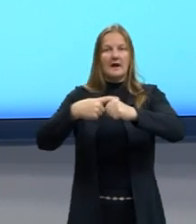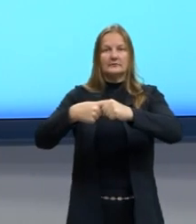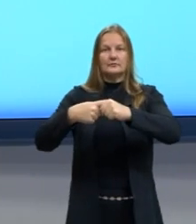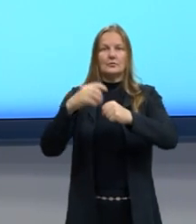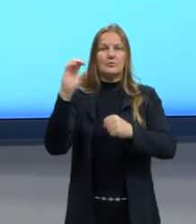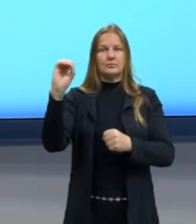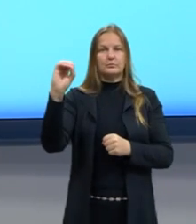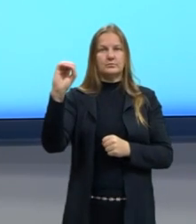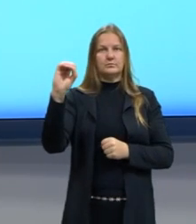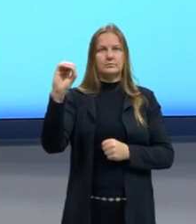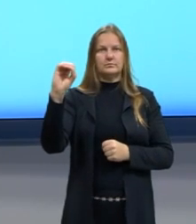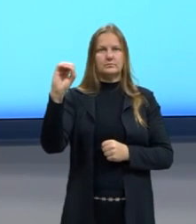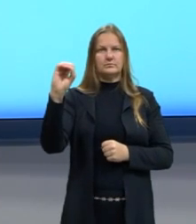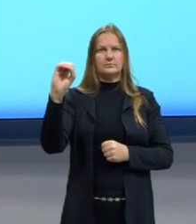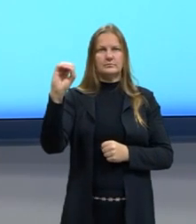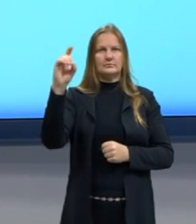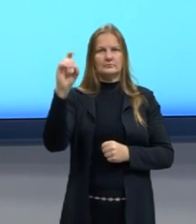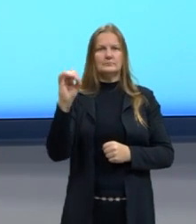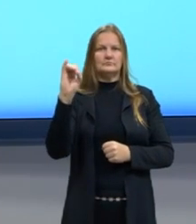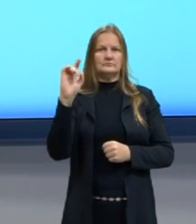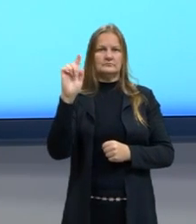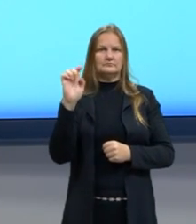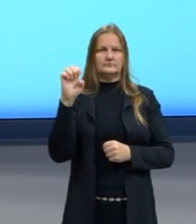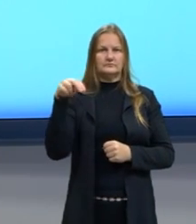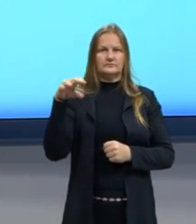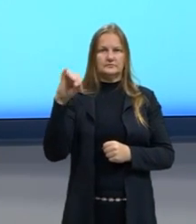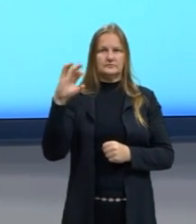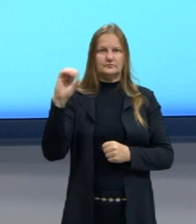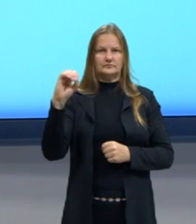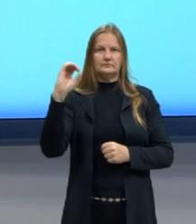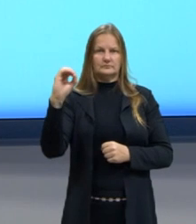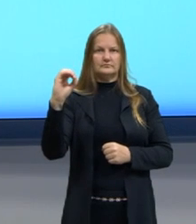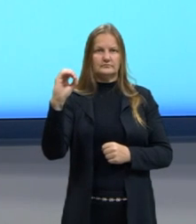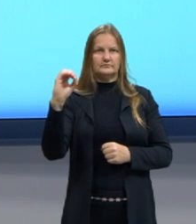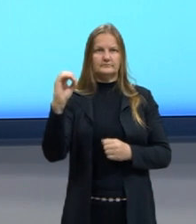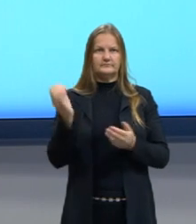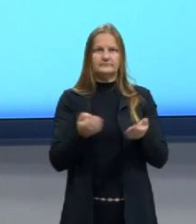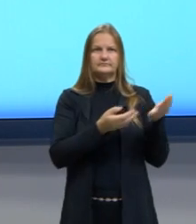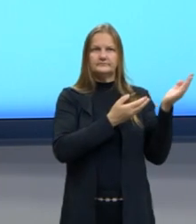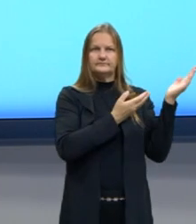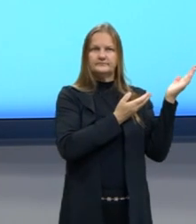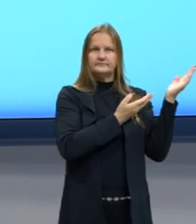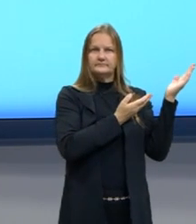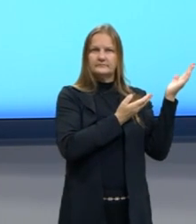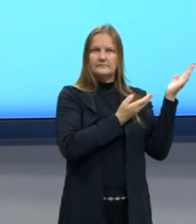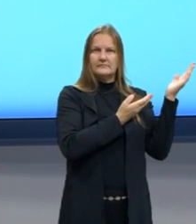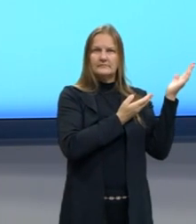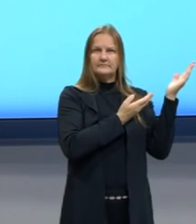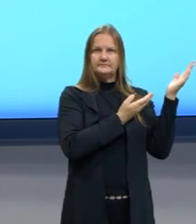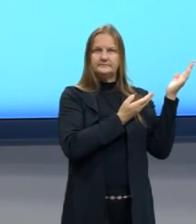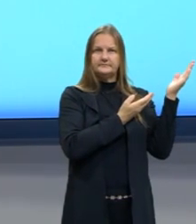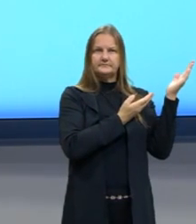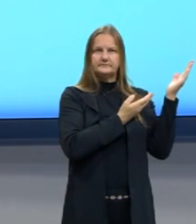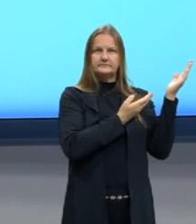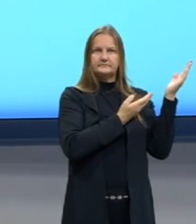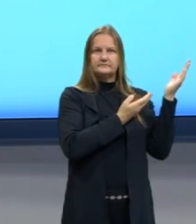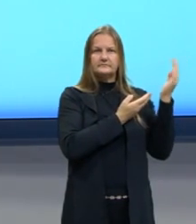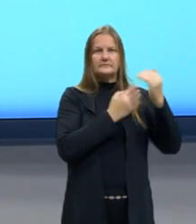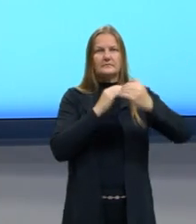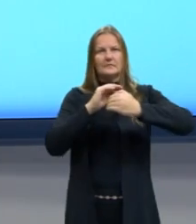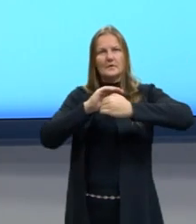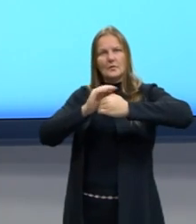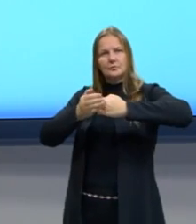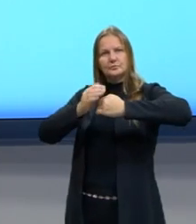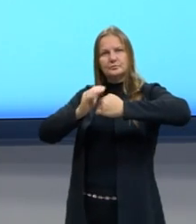de trazer nas formações, nas ligações. Este átomo, ele apresenta o último nível, é o